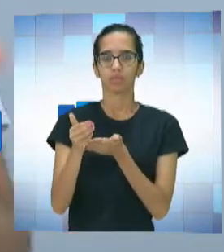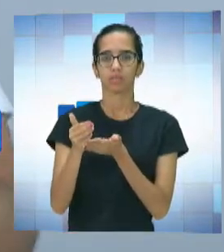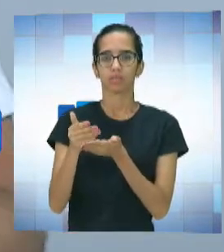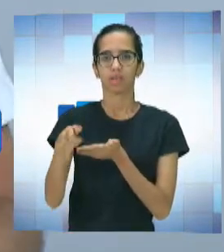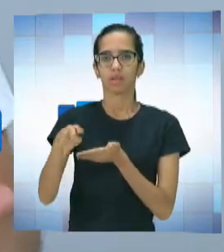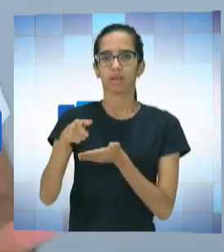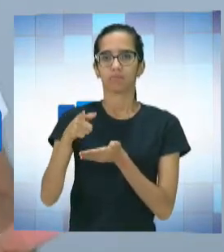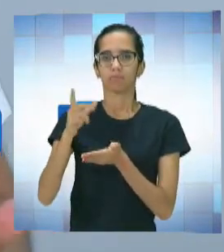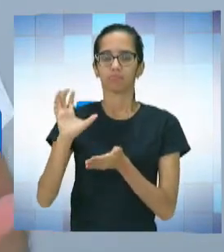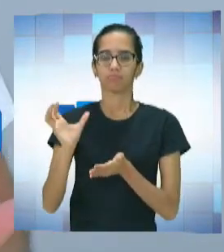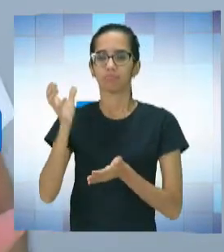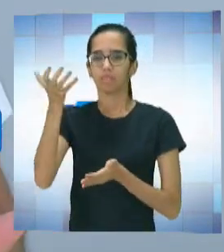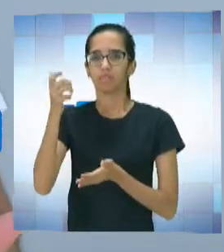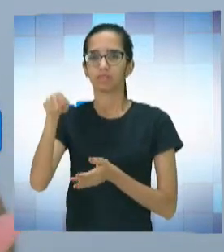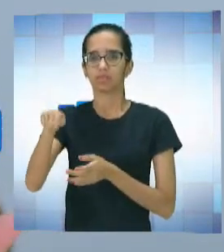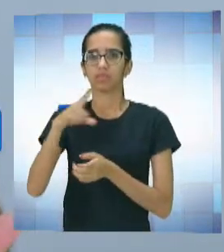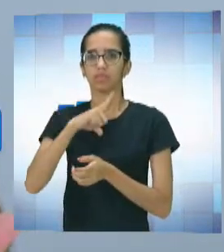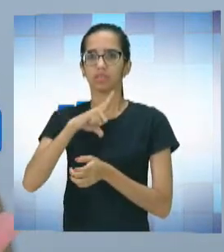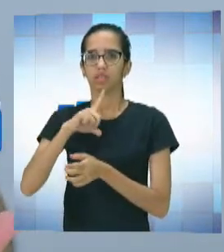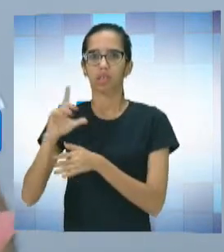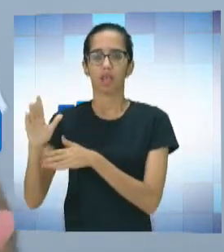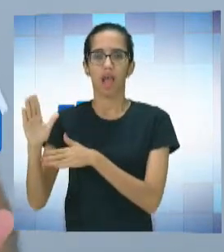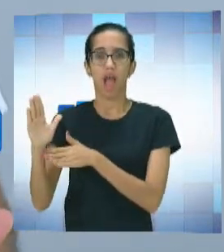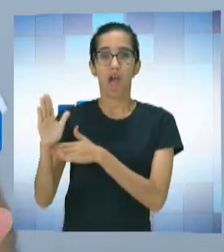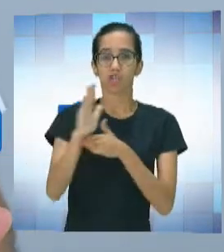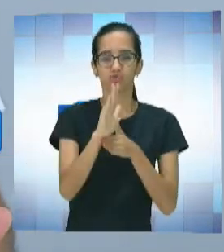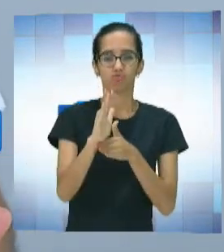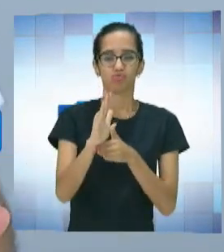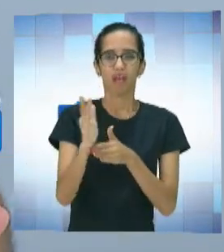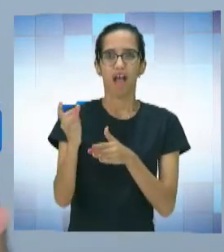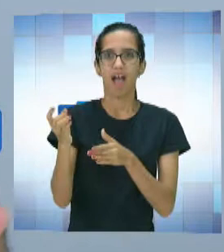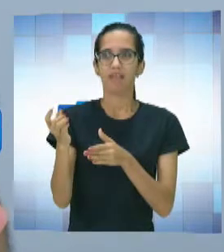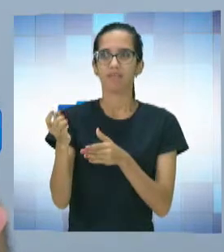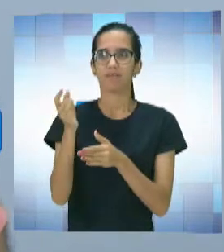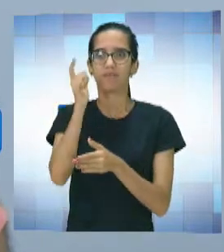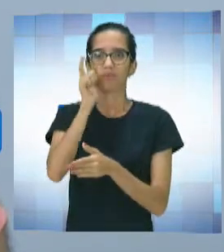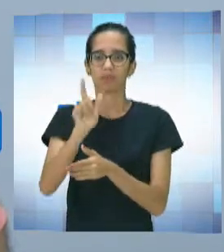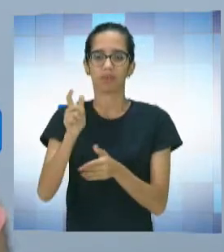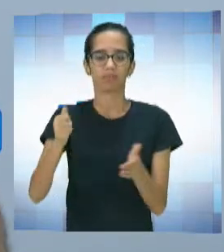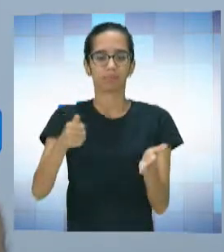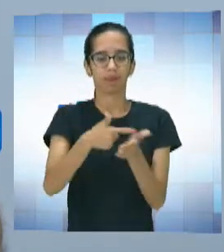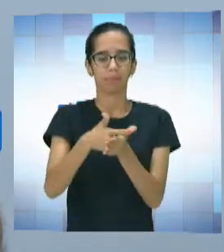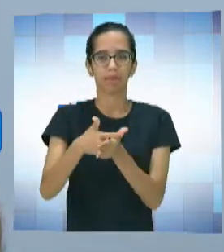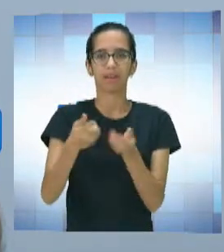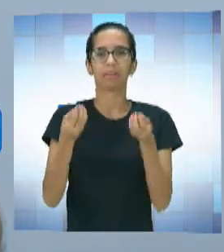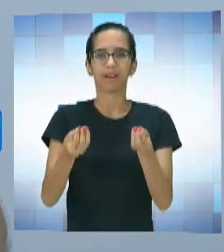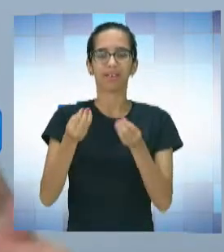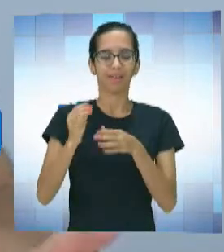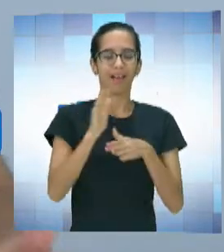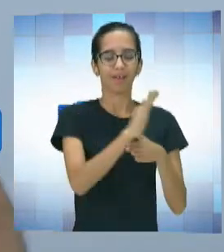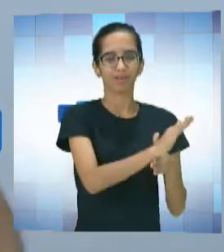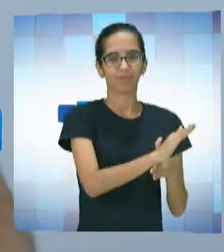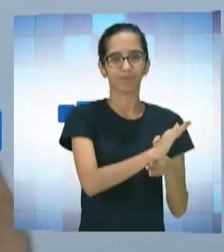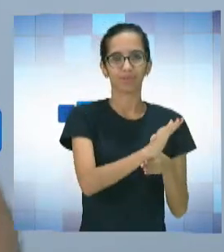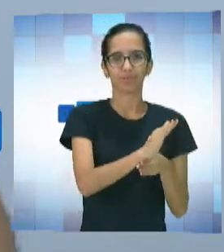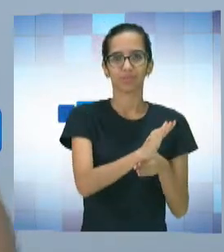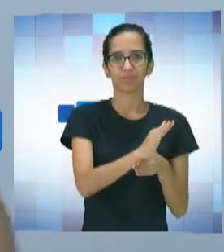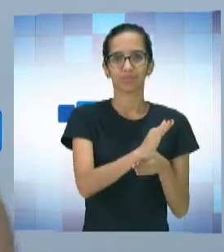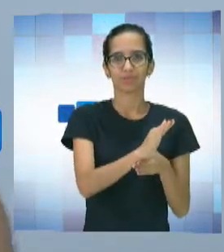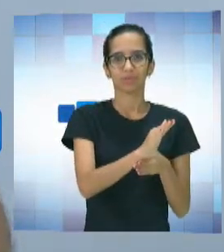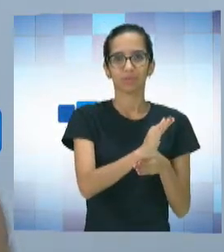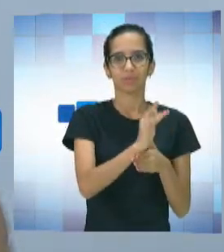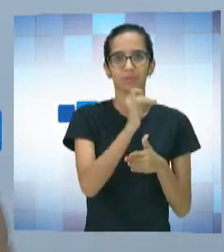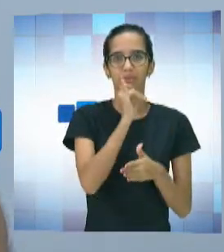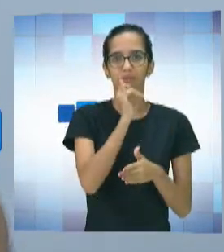peculiares, né? Isso. E, assim, eles transformam, no caso, ao invés de dar uma cesta, você compra